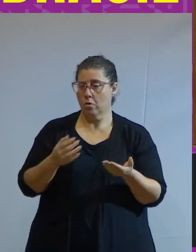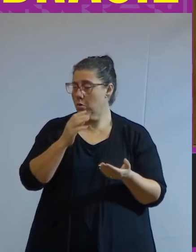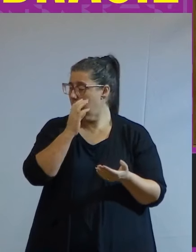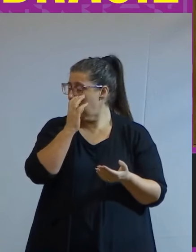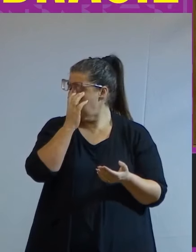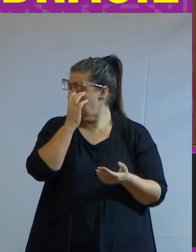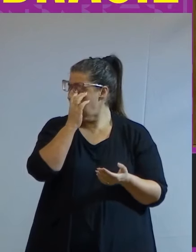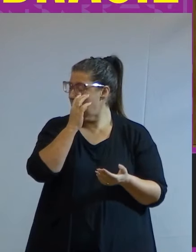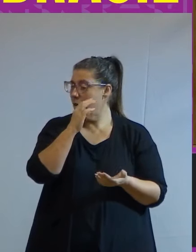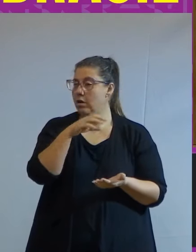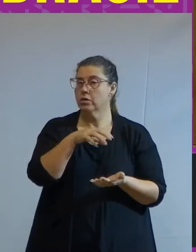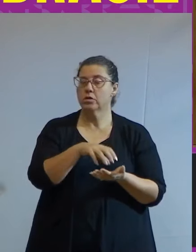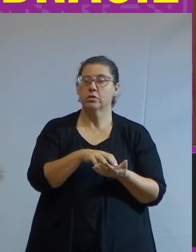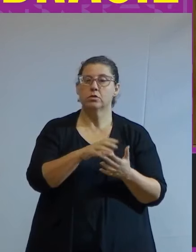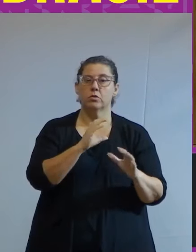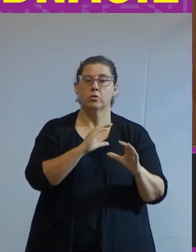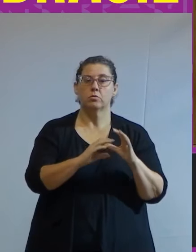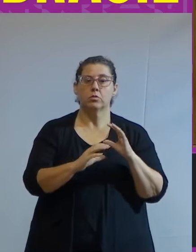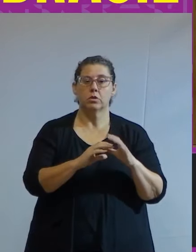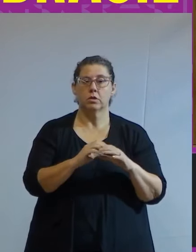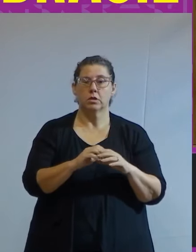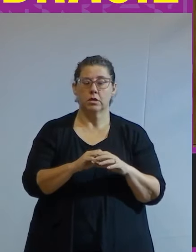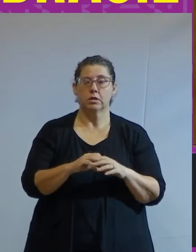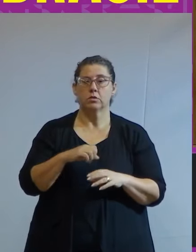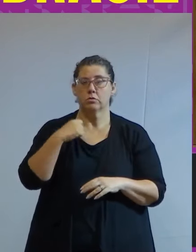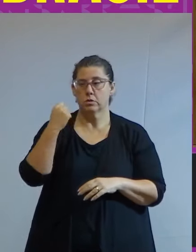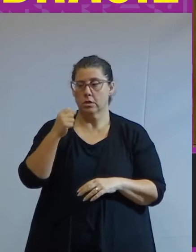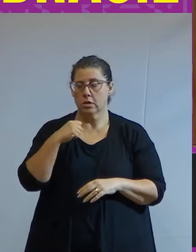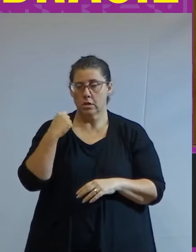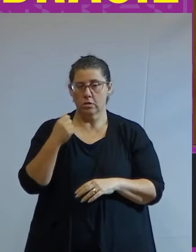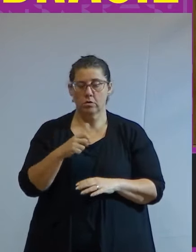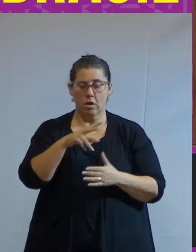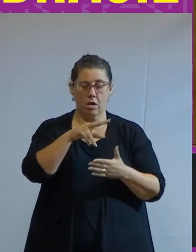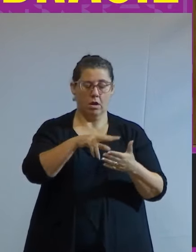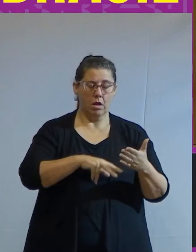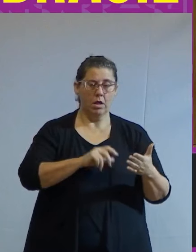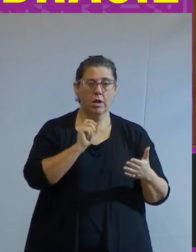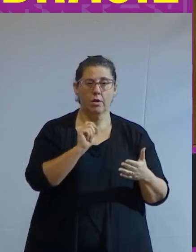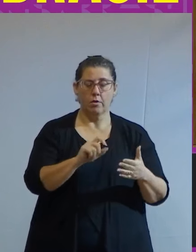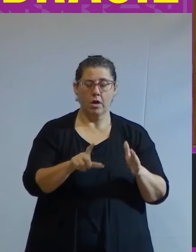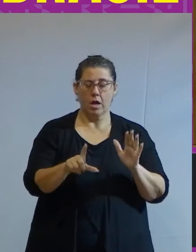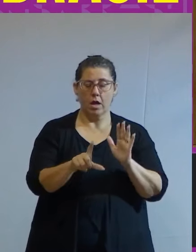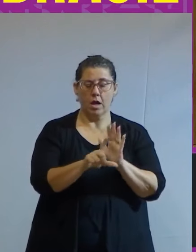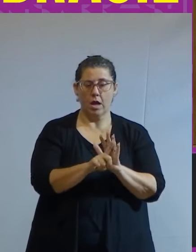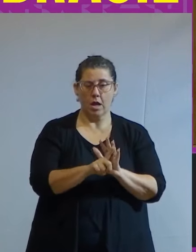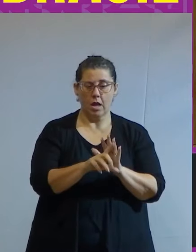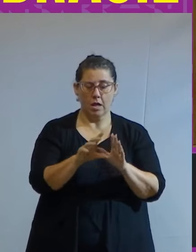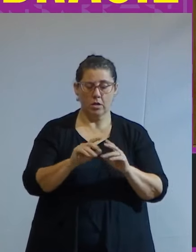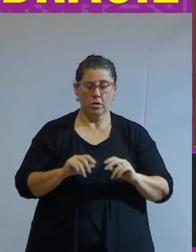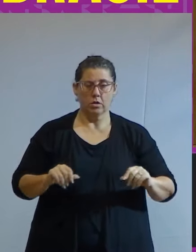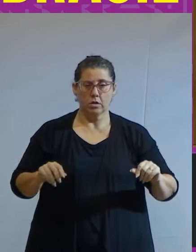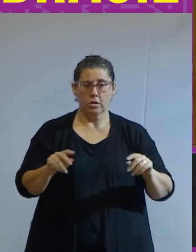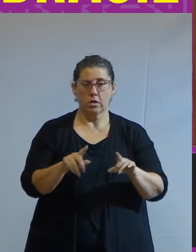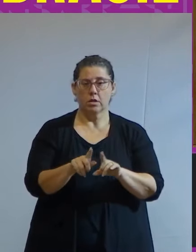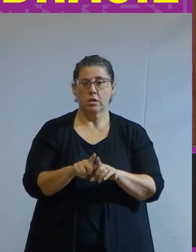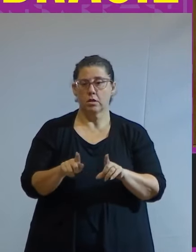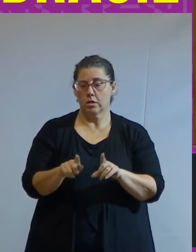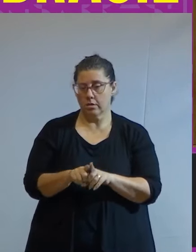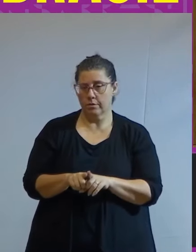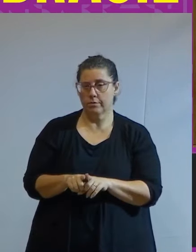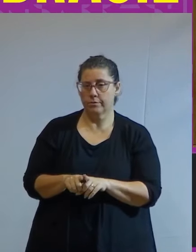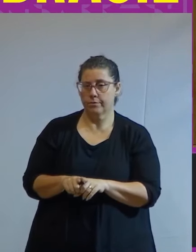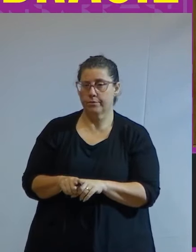agência de comunicações do próprio senado da república lê-se que a lei de terras oficializou a